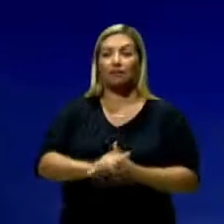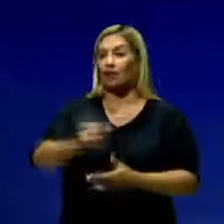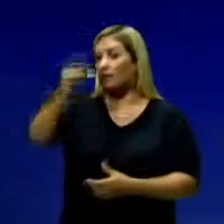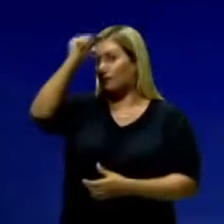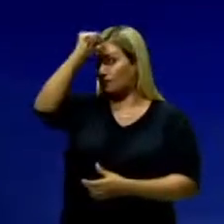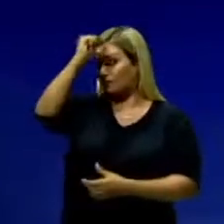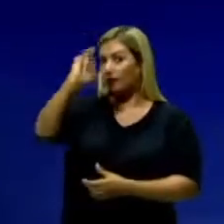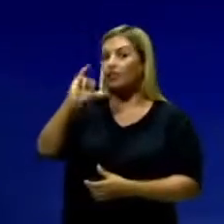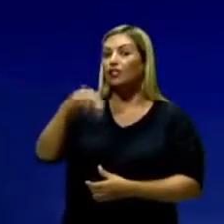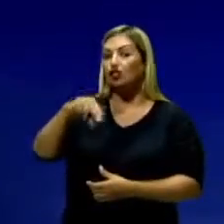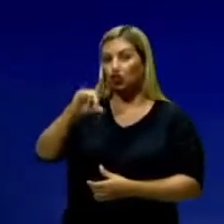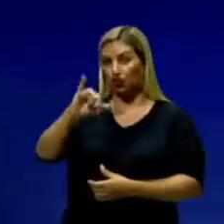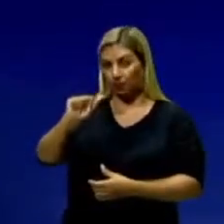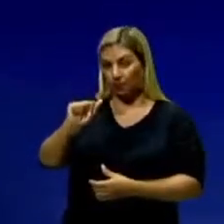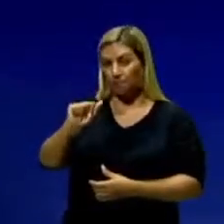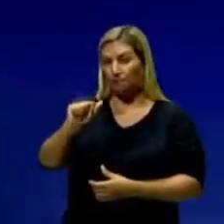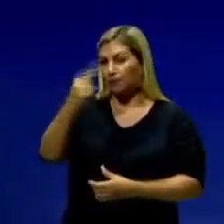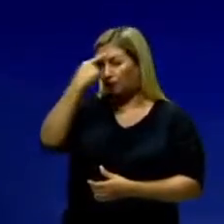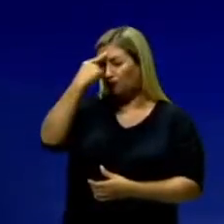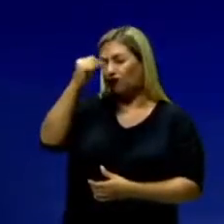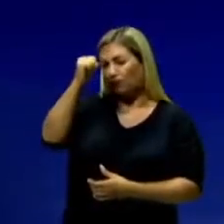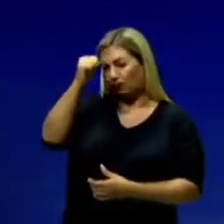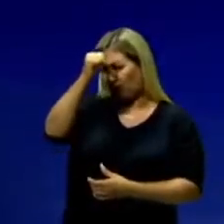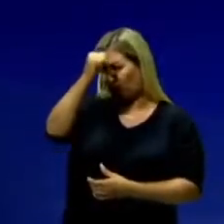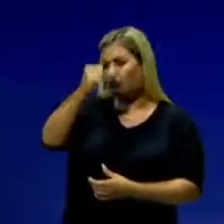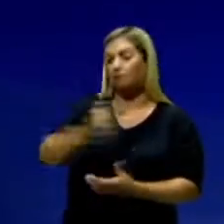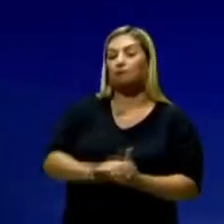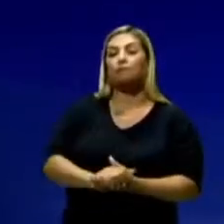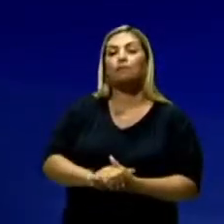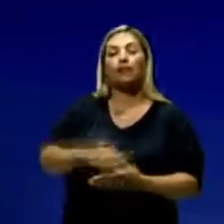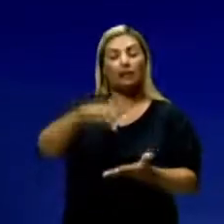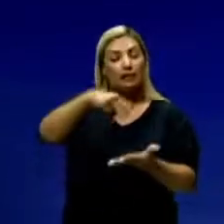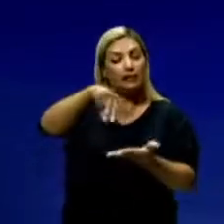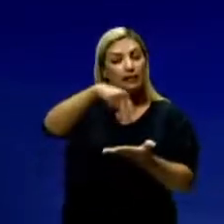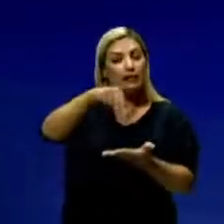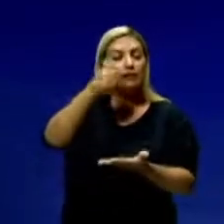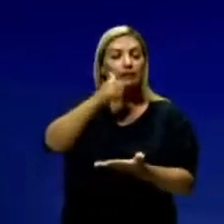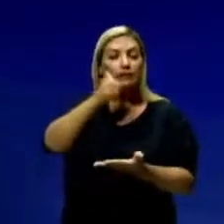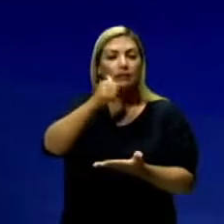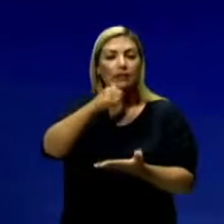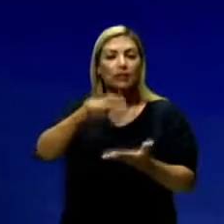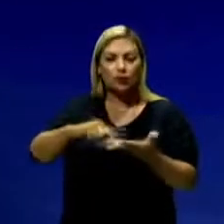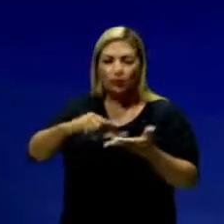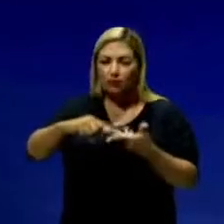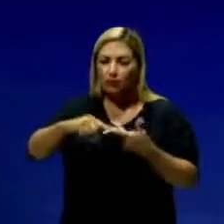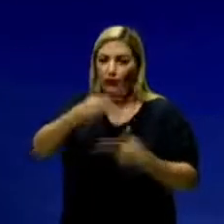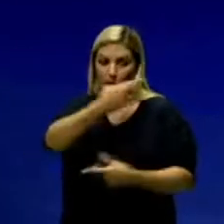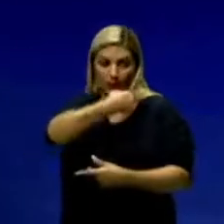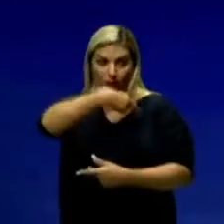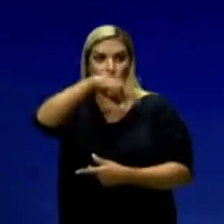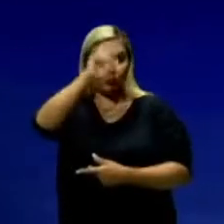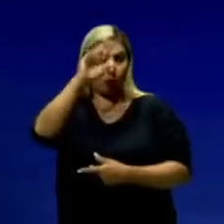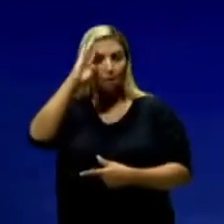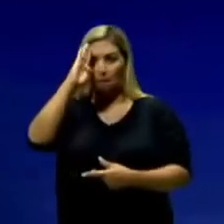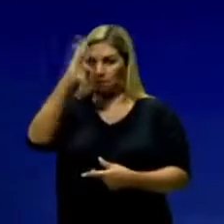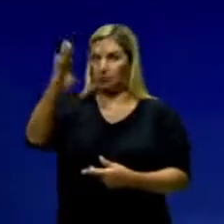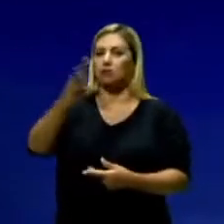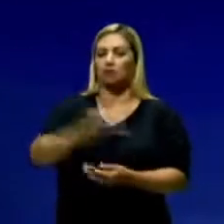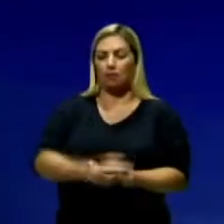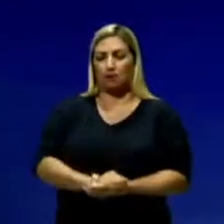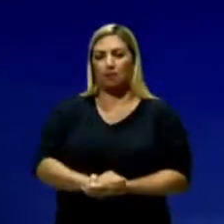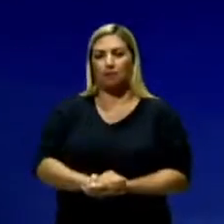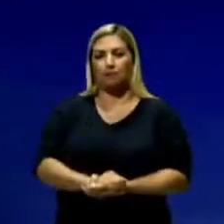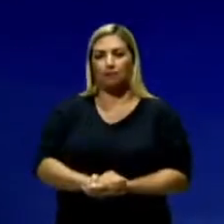a Índia também tem uma característica de dança feminina, porém, o aspecto religioso é o que prevalece.